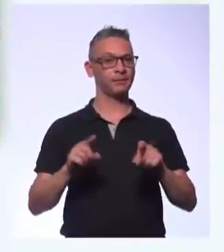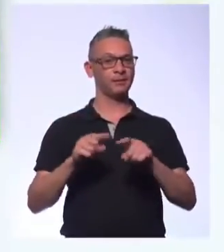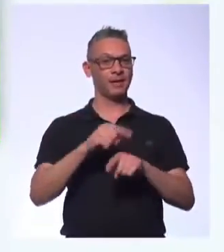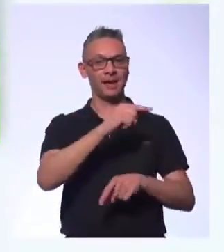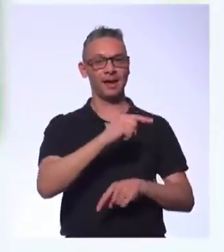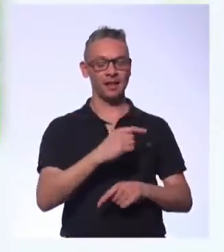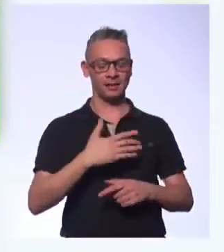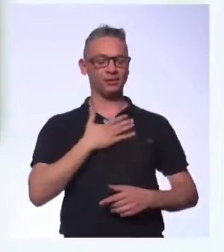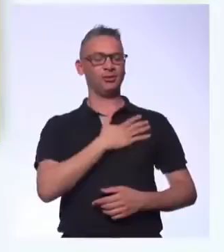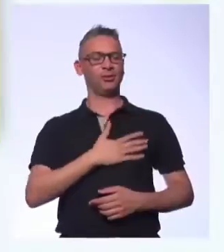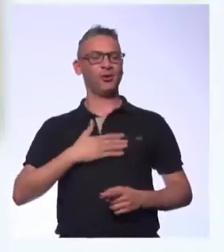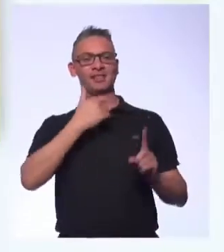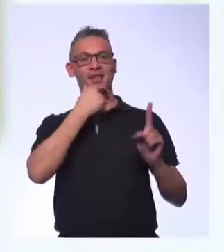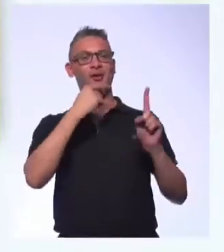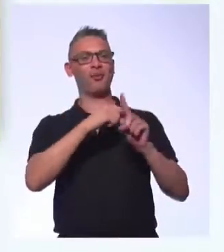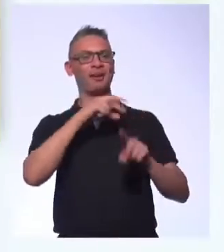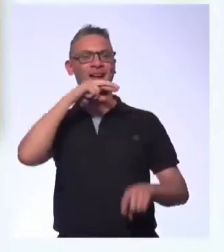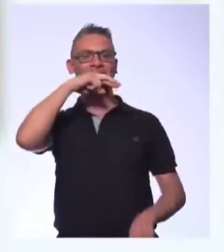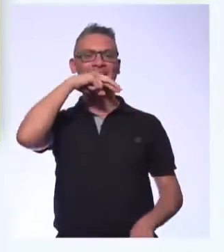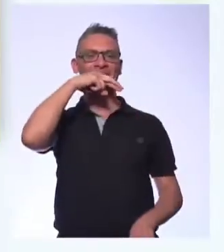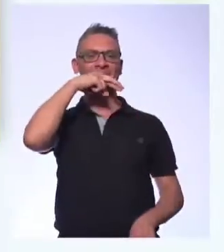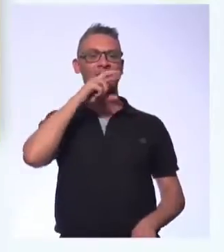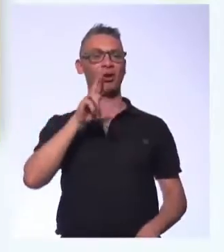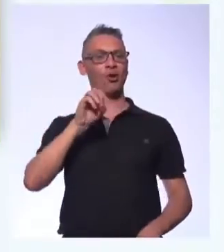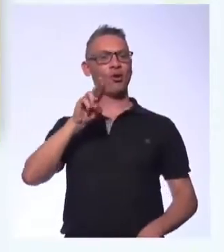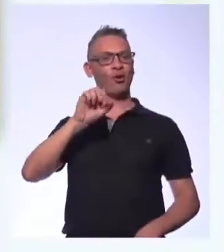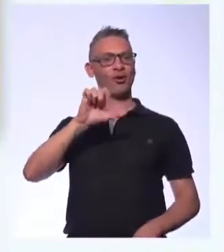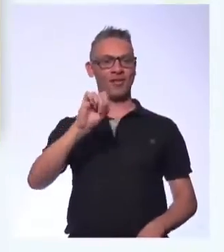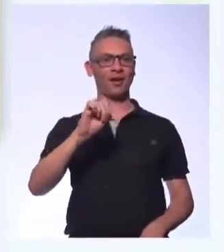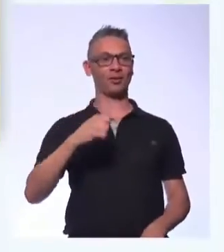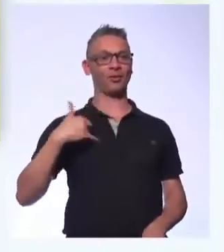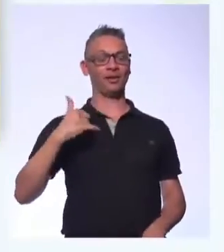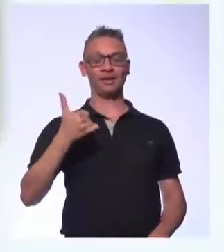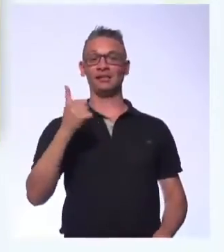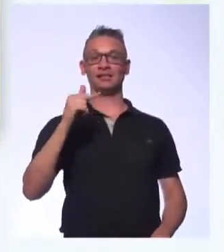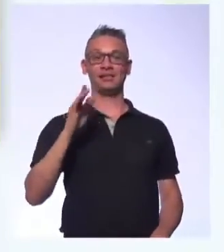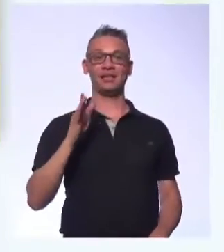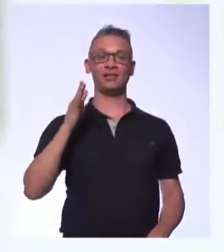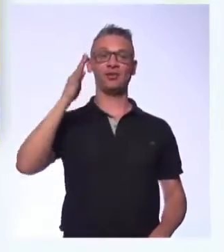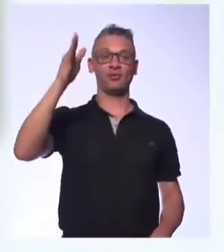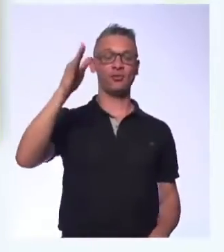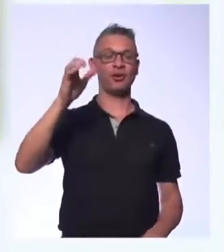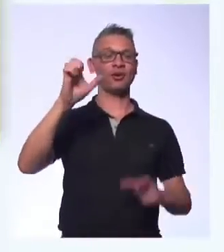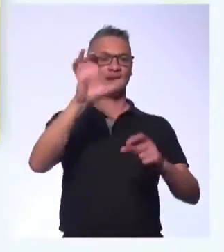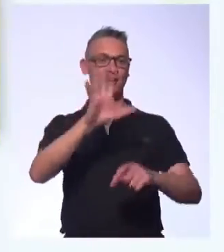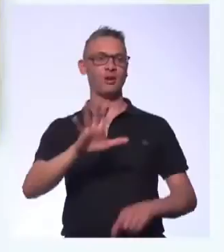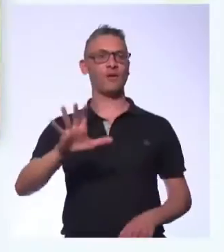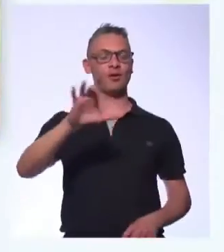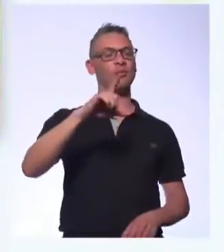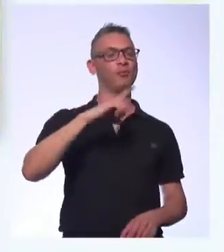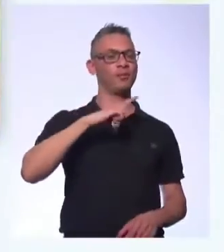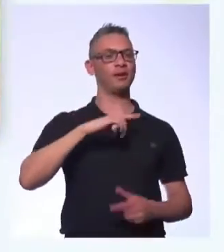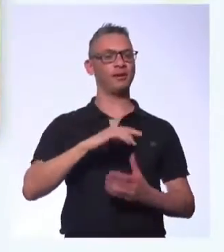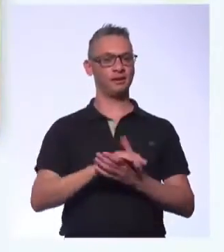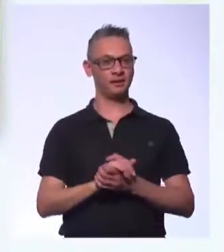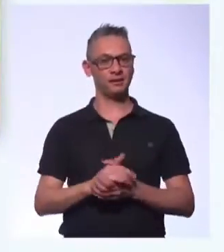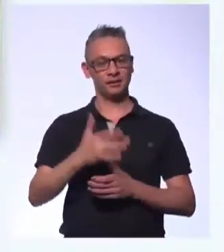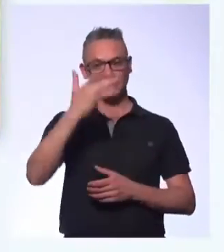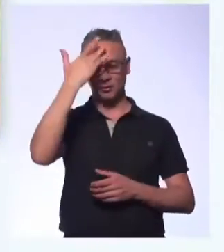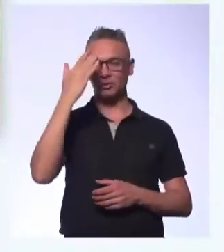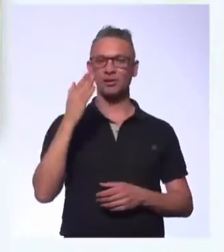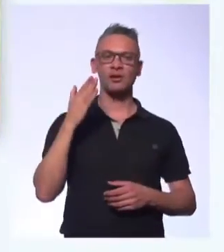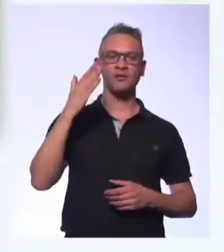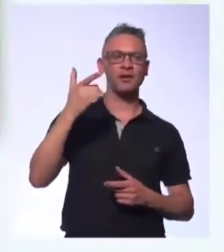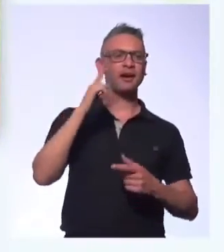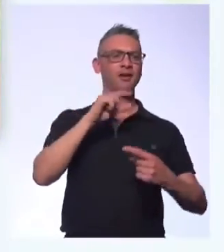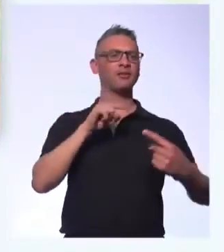fã de Ronaldo, o fenômeno. Com 17 anos, o jogador foi para a Europa. O cara que larga tudo e vai atrás